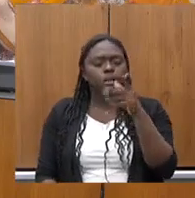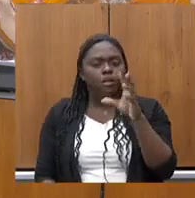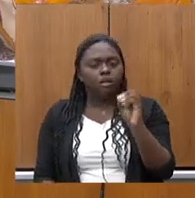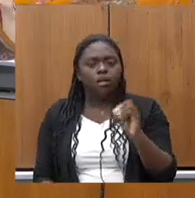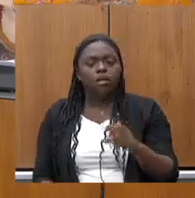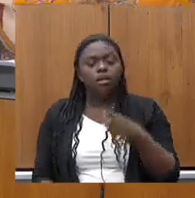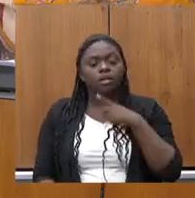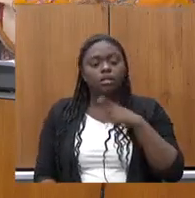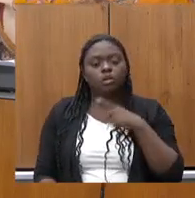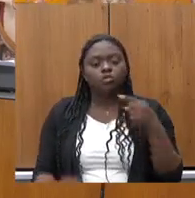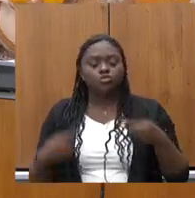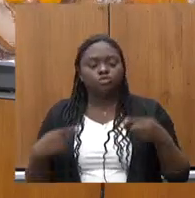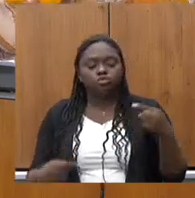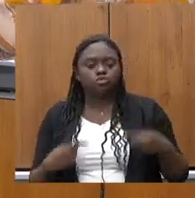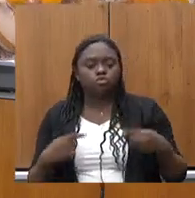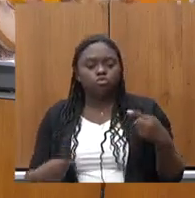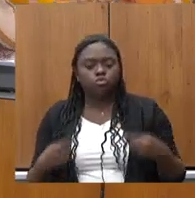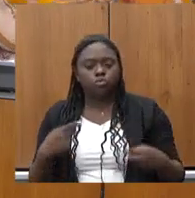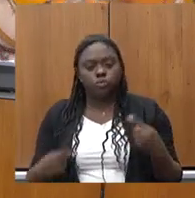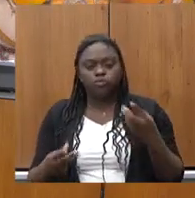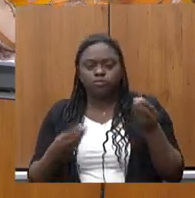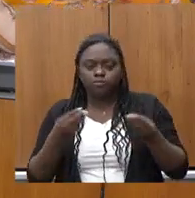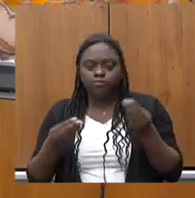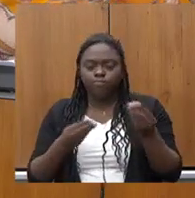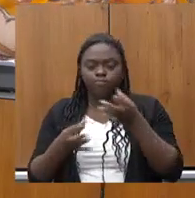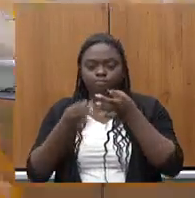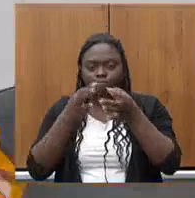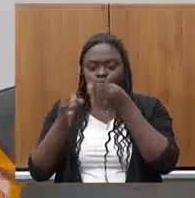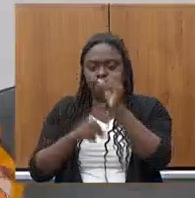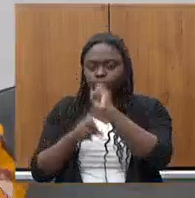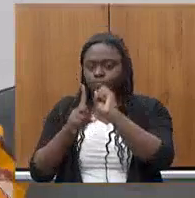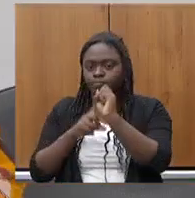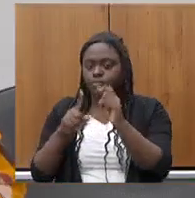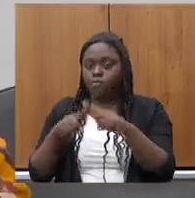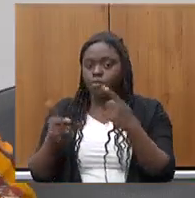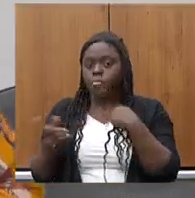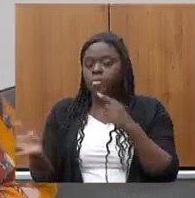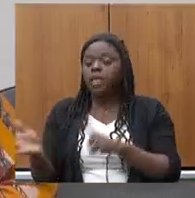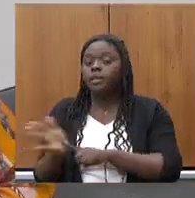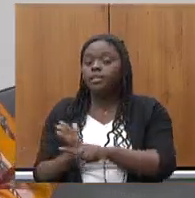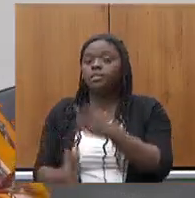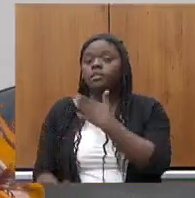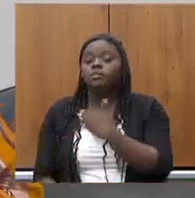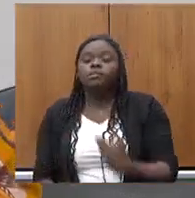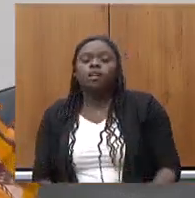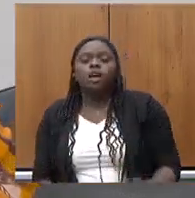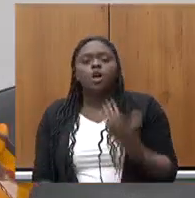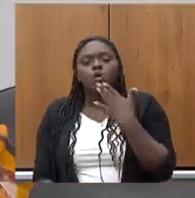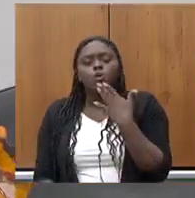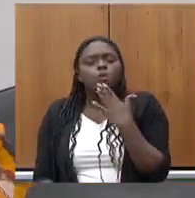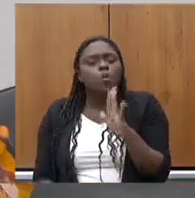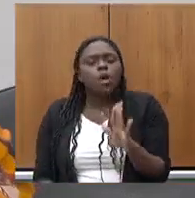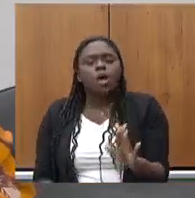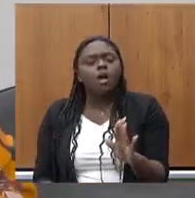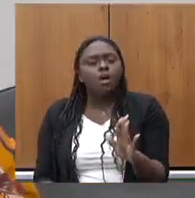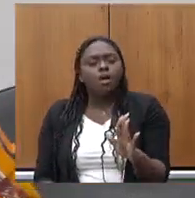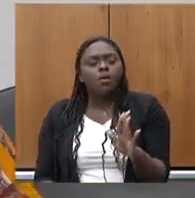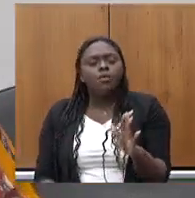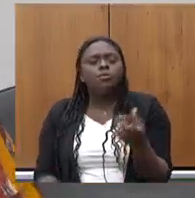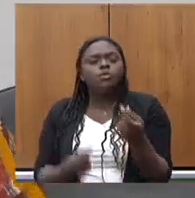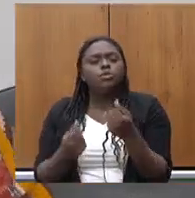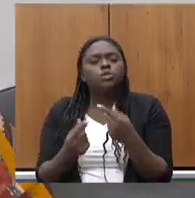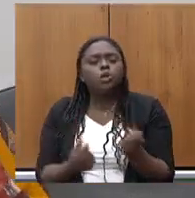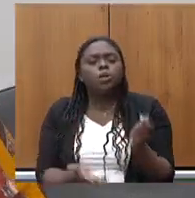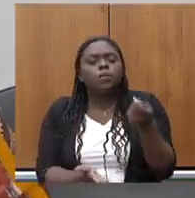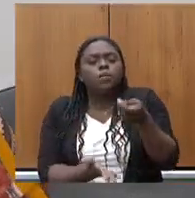disputarmos a opinião da sociedade a respeito mas eu perguntaria para o governo quais foram os investimentos que o governo fez